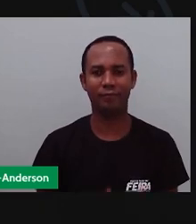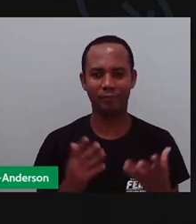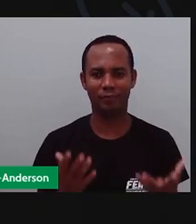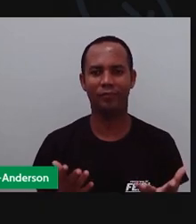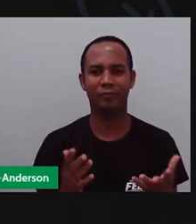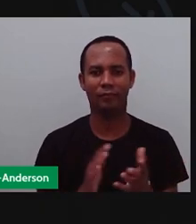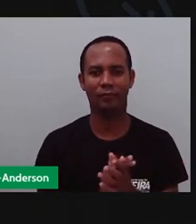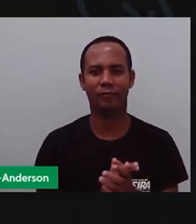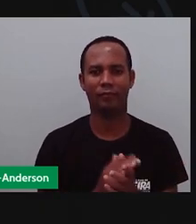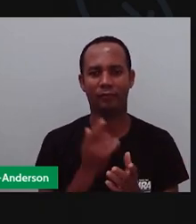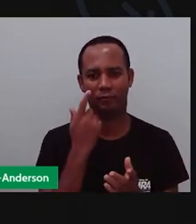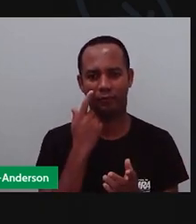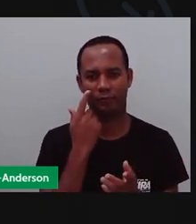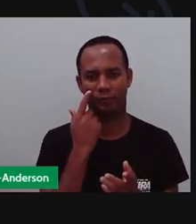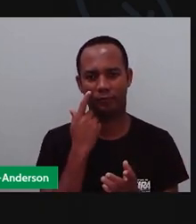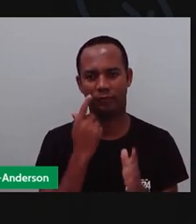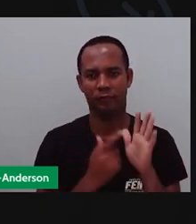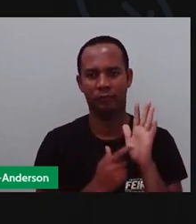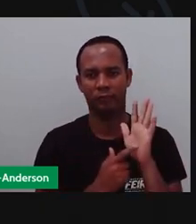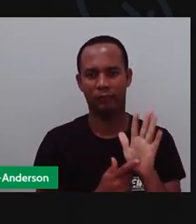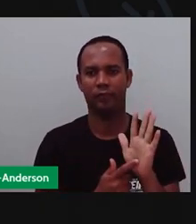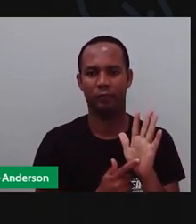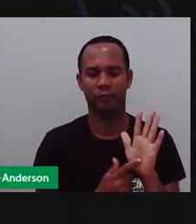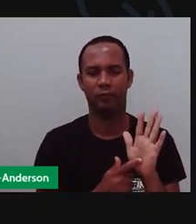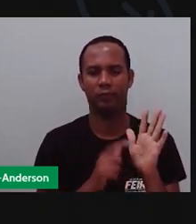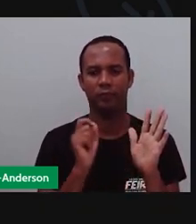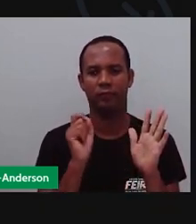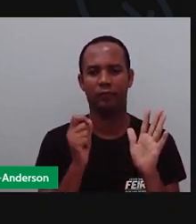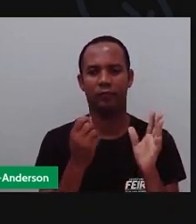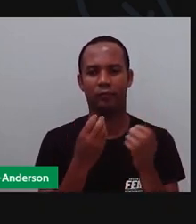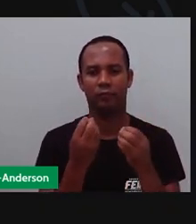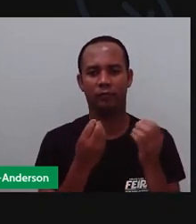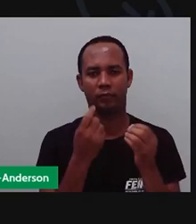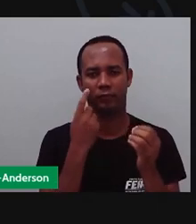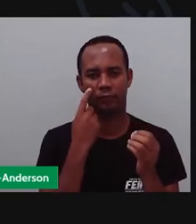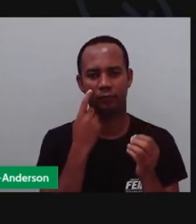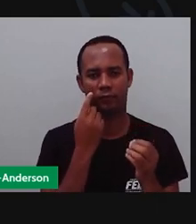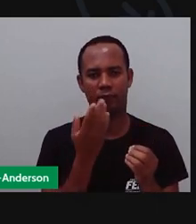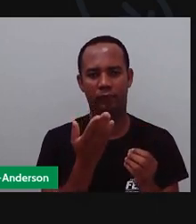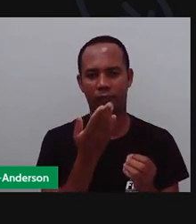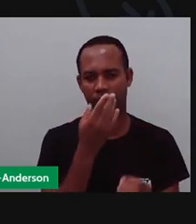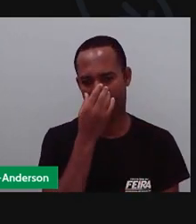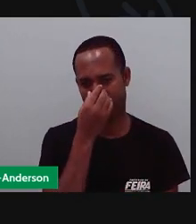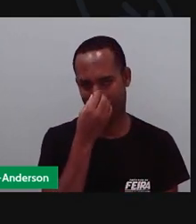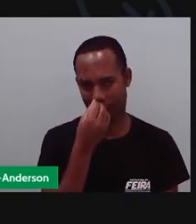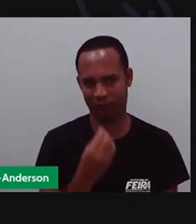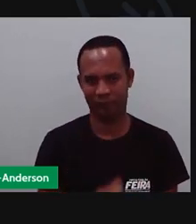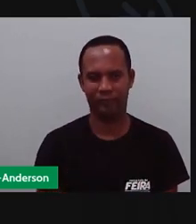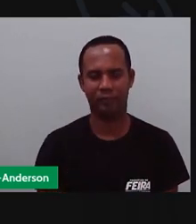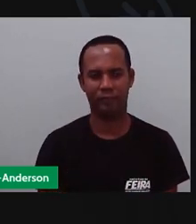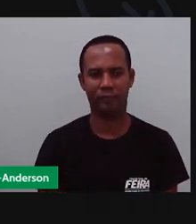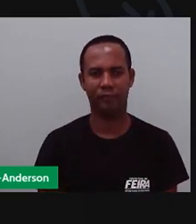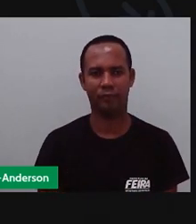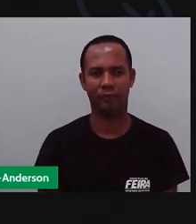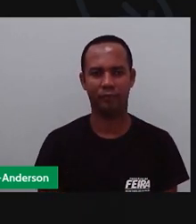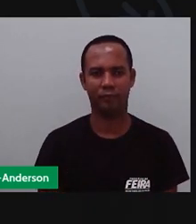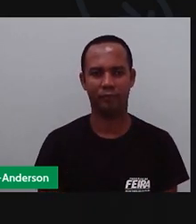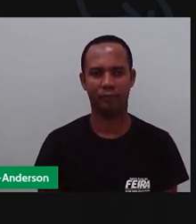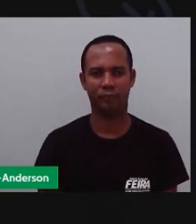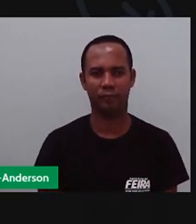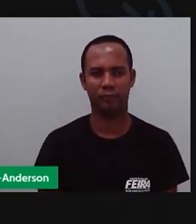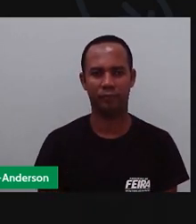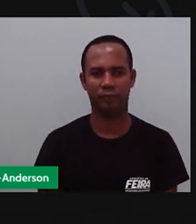Voltei pra vocês. E a prova vai mostrar, né? O gráfico e como ele ficou. Deixa eu arrumar direitinho aqui. Olha só.